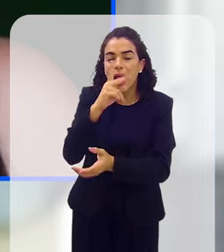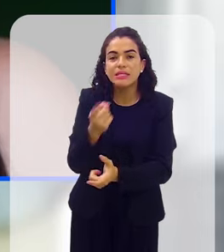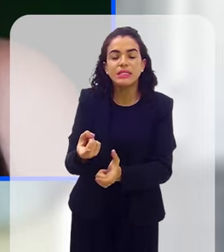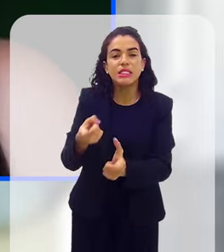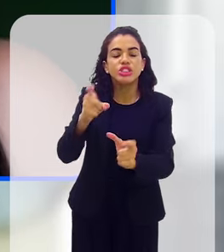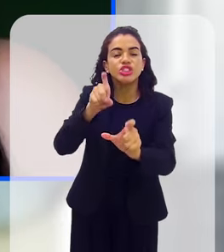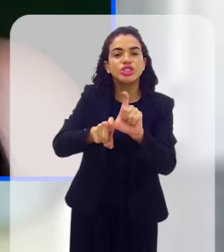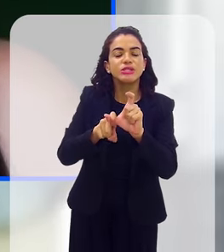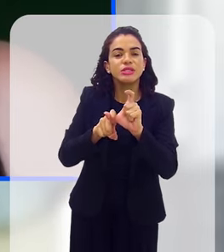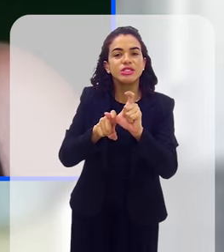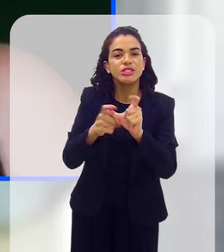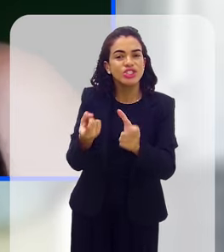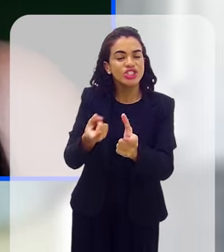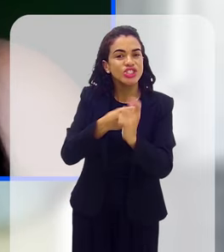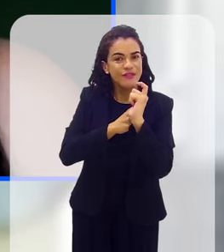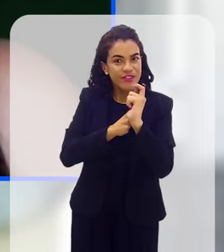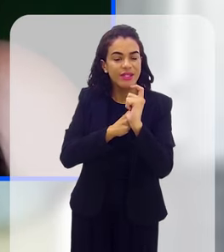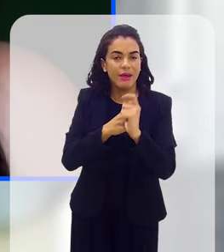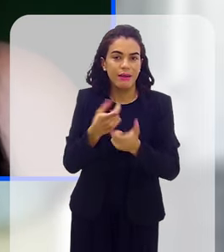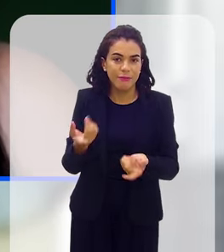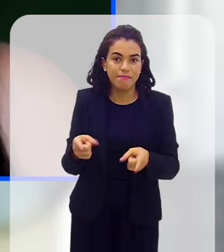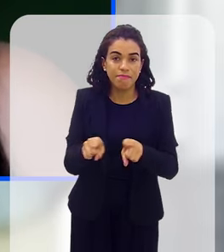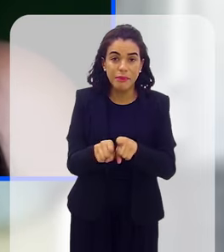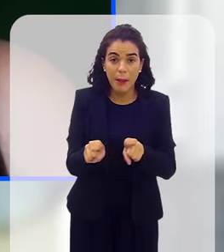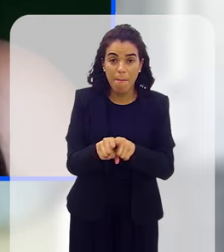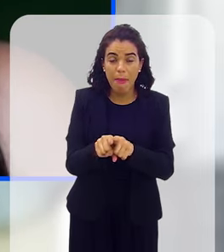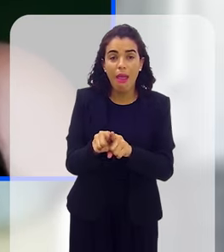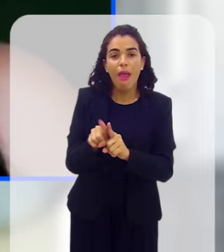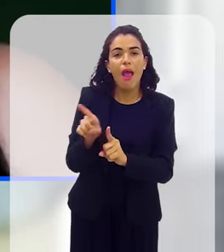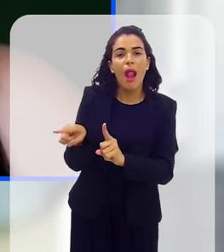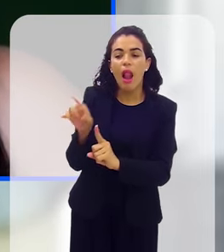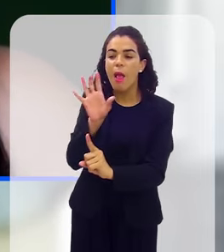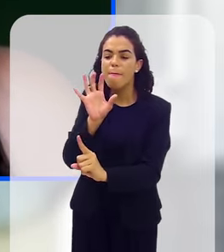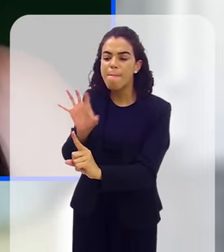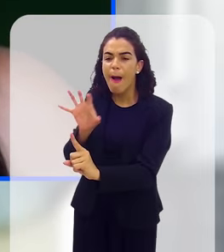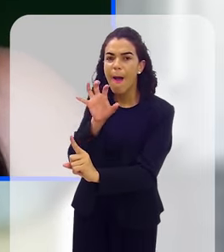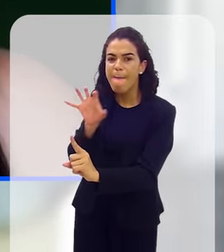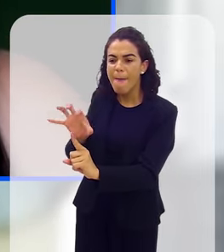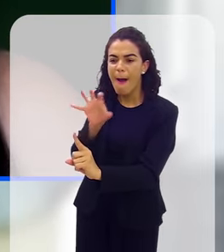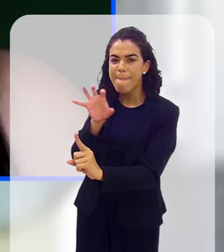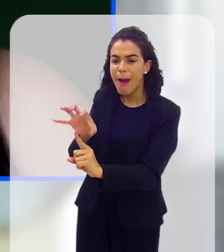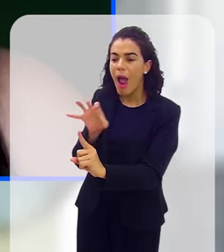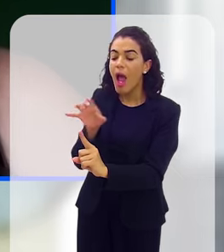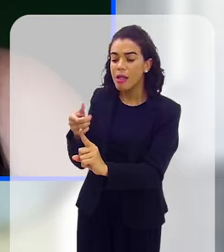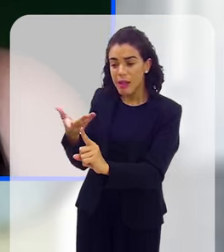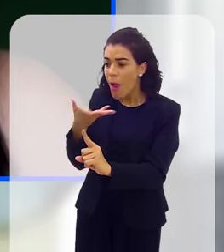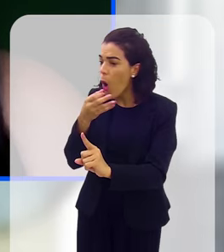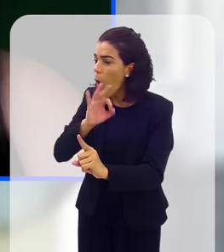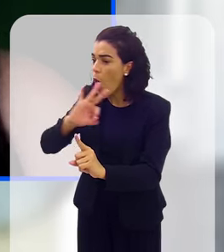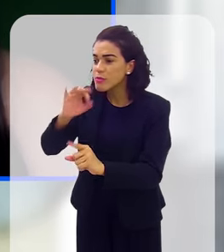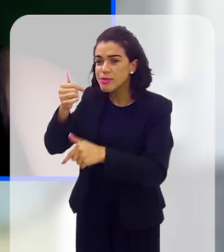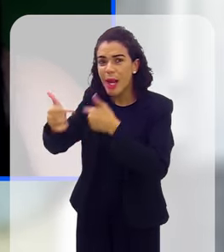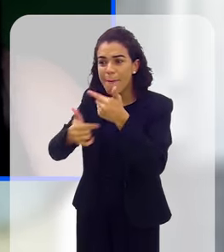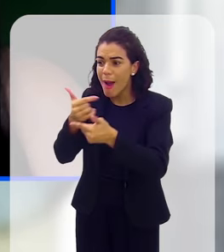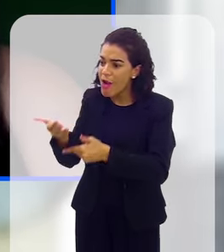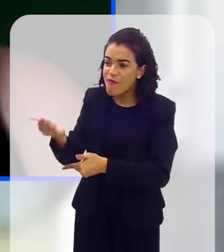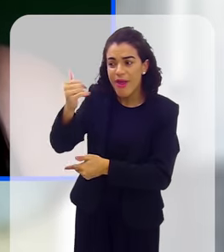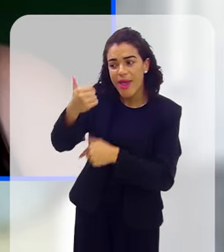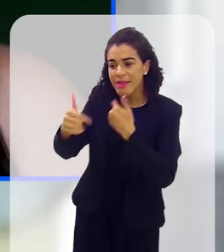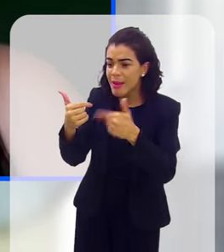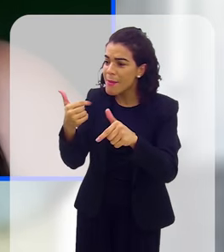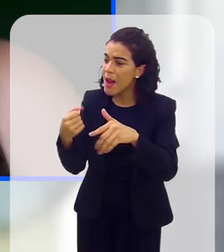né, muitas das vezes ela é aliciada com excelentes condições de trabalho, uma excelente proposta, e na